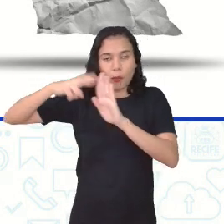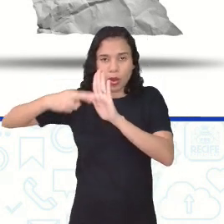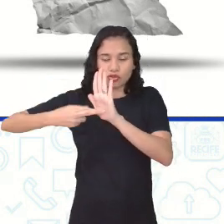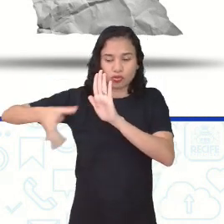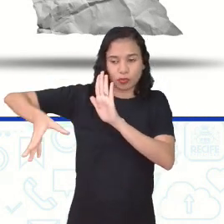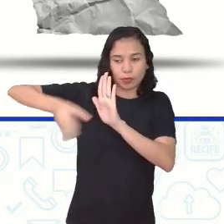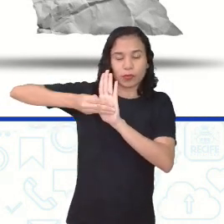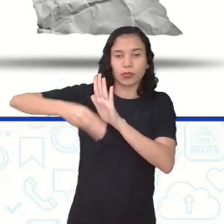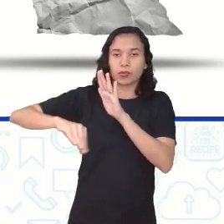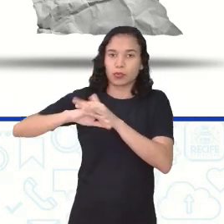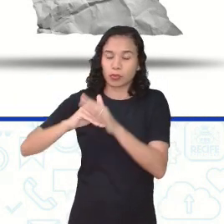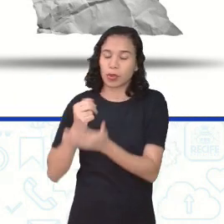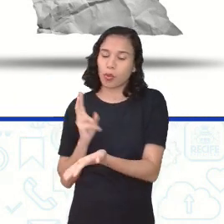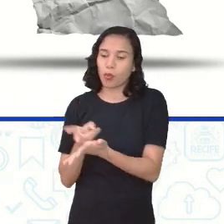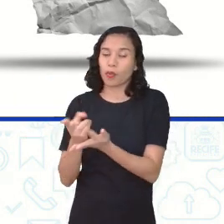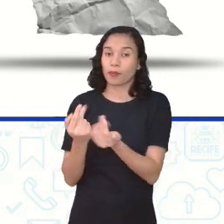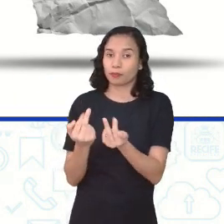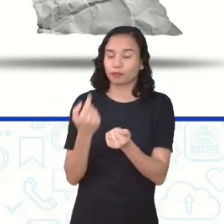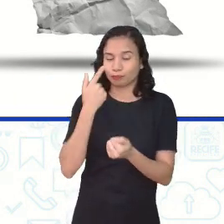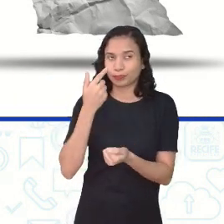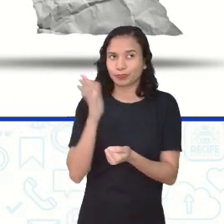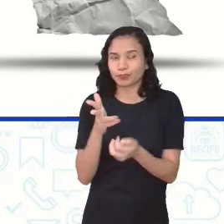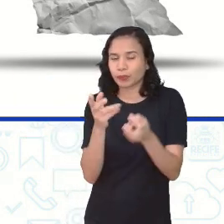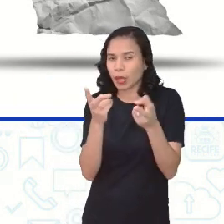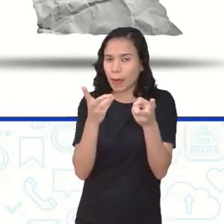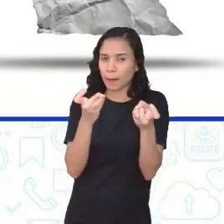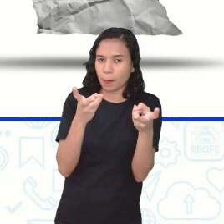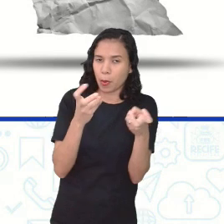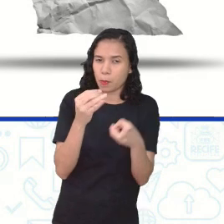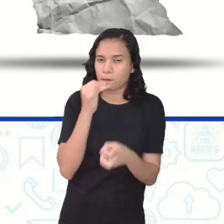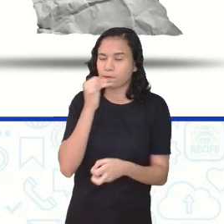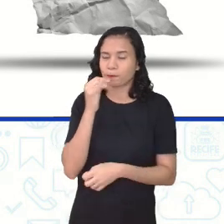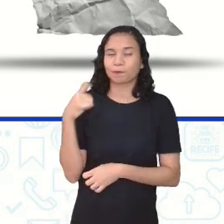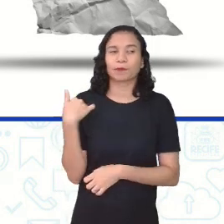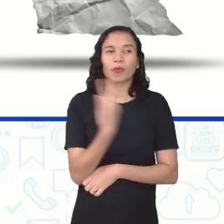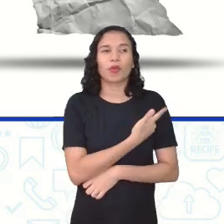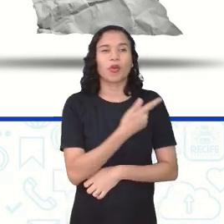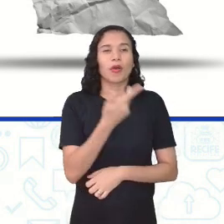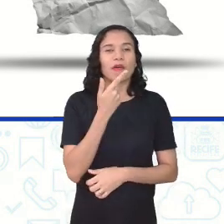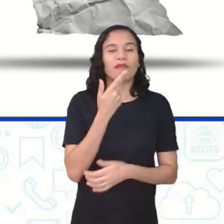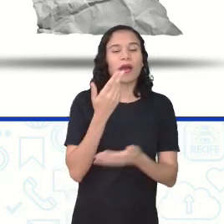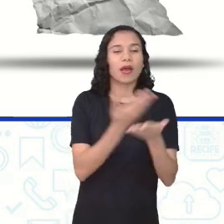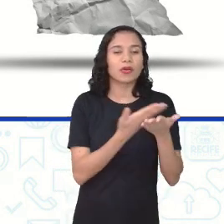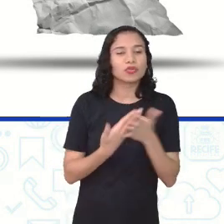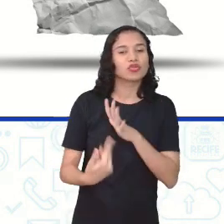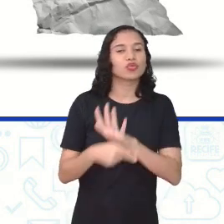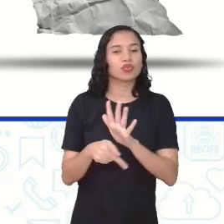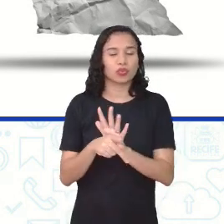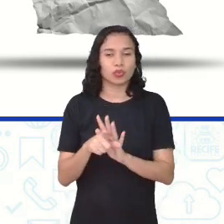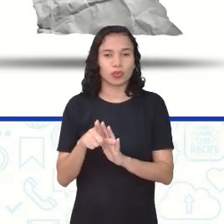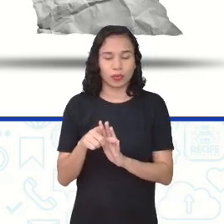mais imutável. Vocês já perceberam que, quando a gente fala no estudo da linguagem, na língua portuguesa,